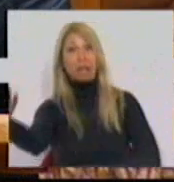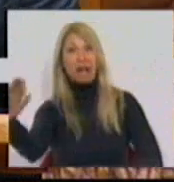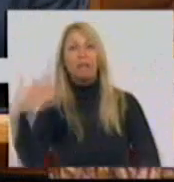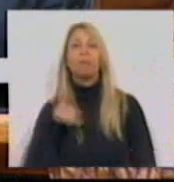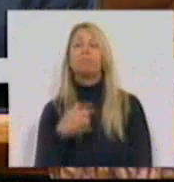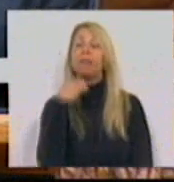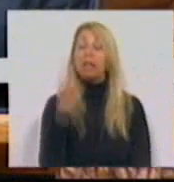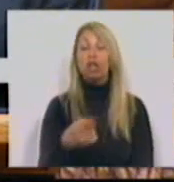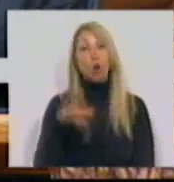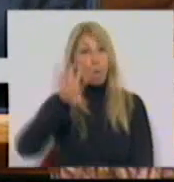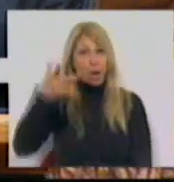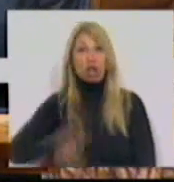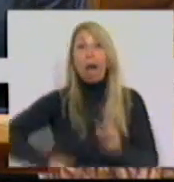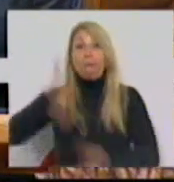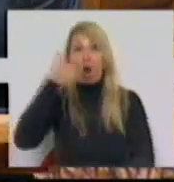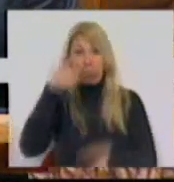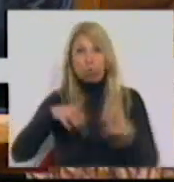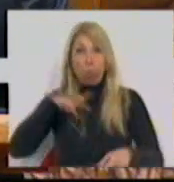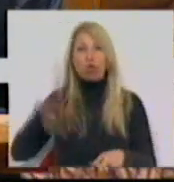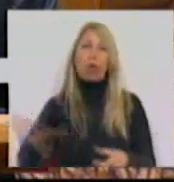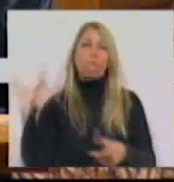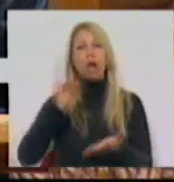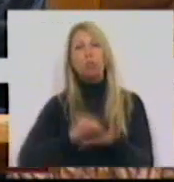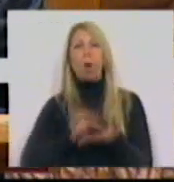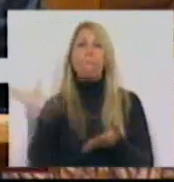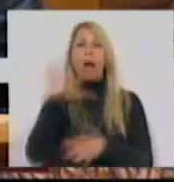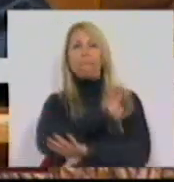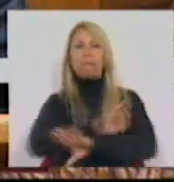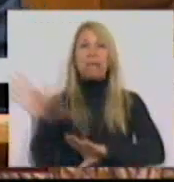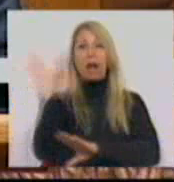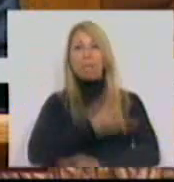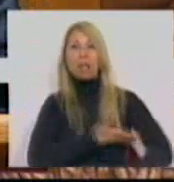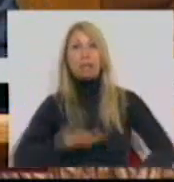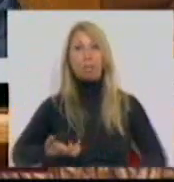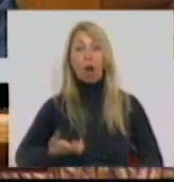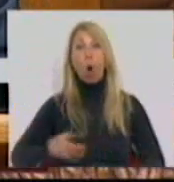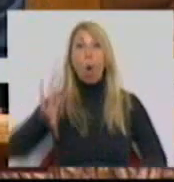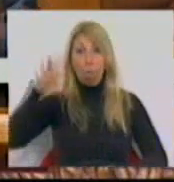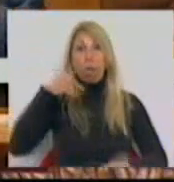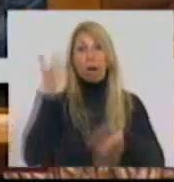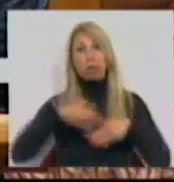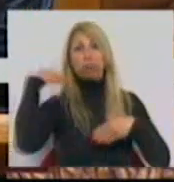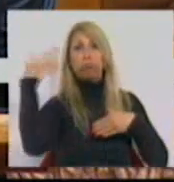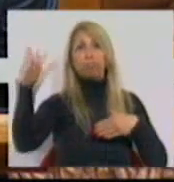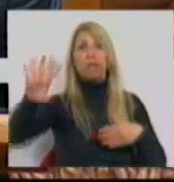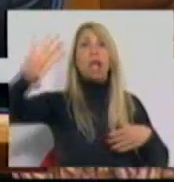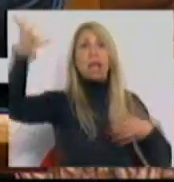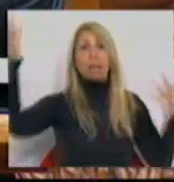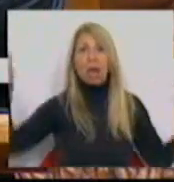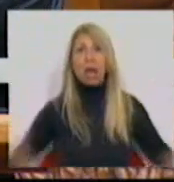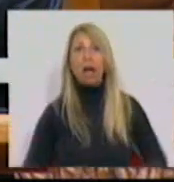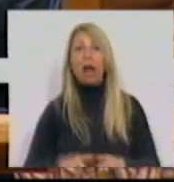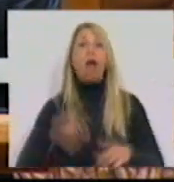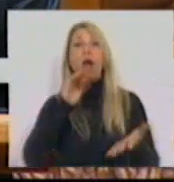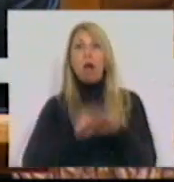quando os portugueses são mais pobres, quando há mais miséria e mais desempregados. Um país que emigra, que empobrece e pela primeira vez na história